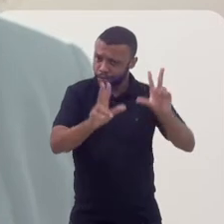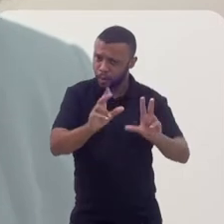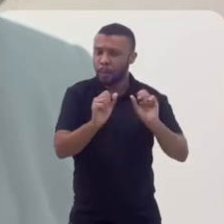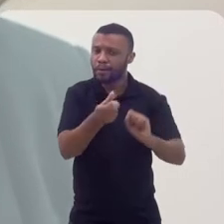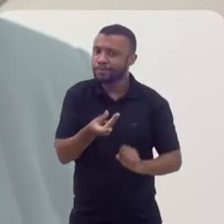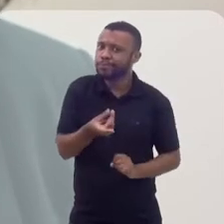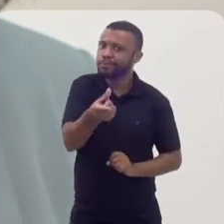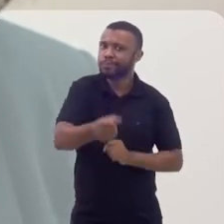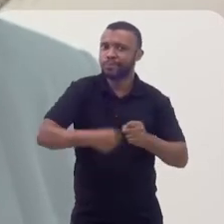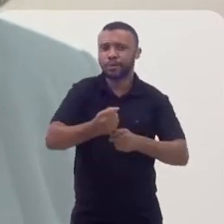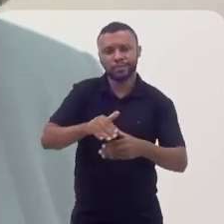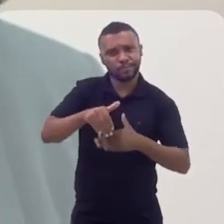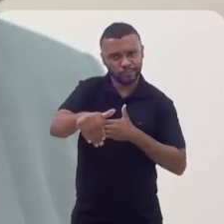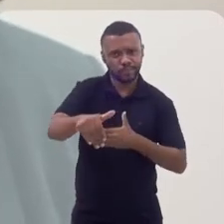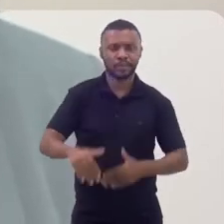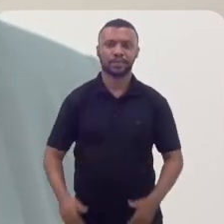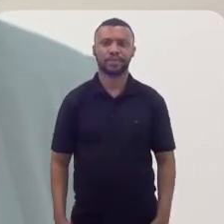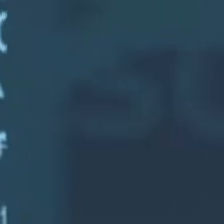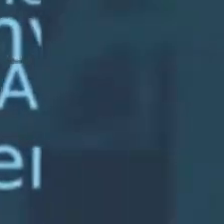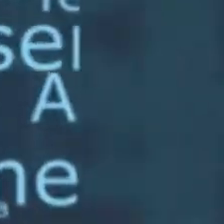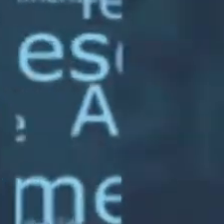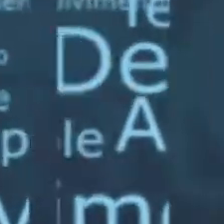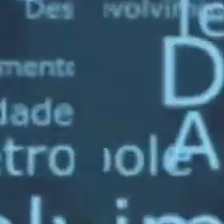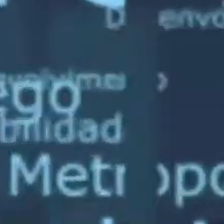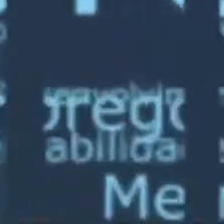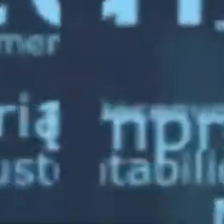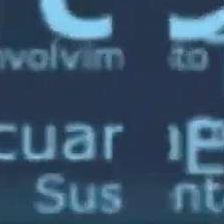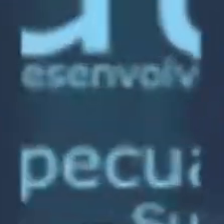setor se torne autossustentável durante todo o ano.